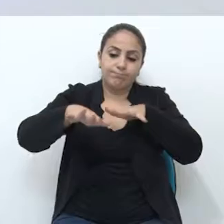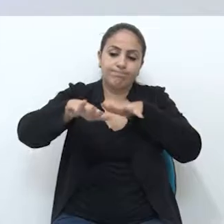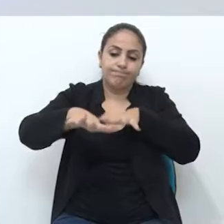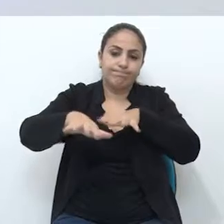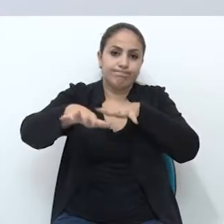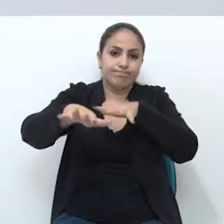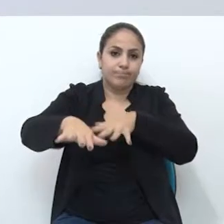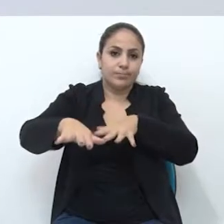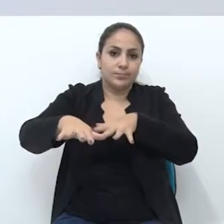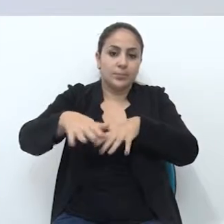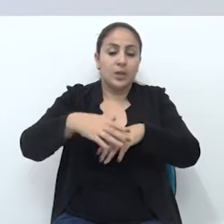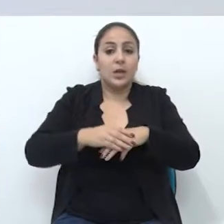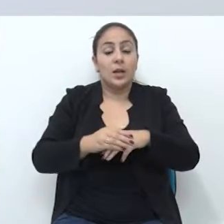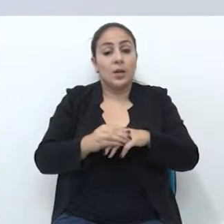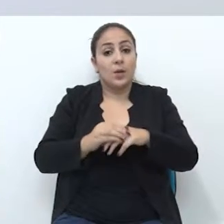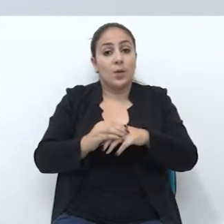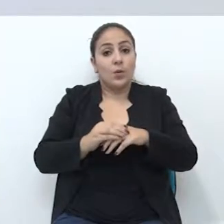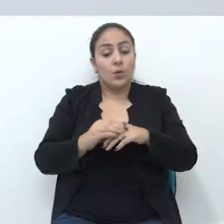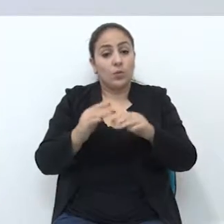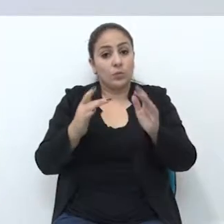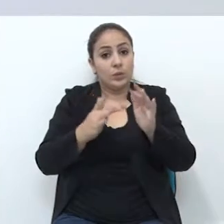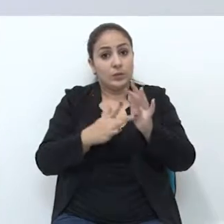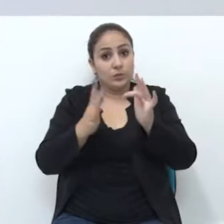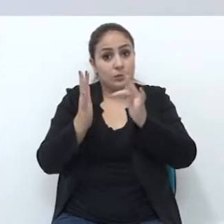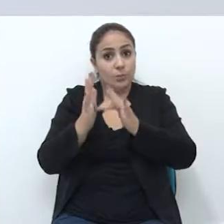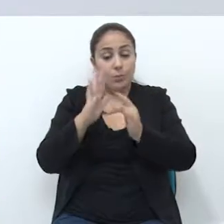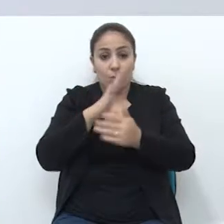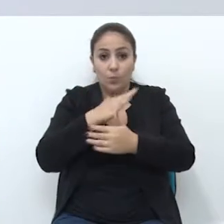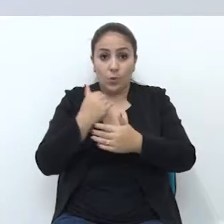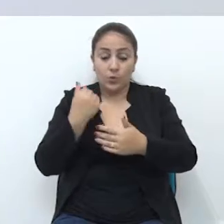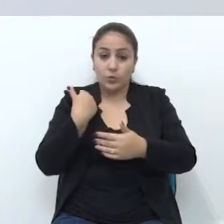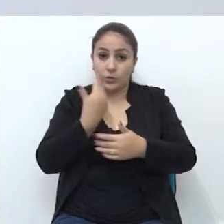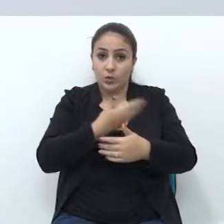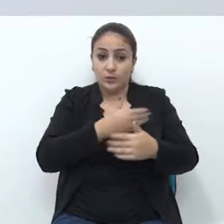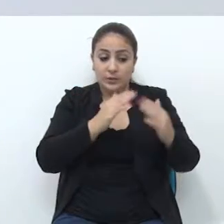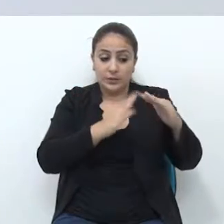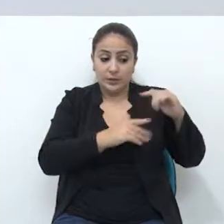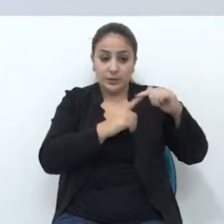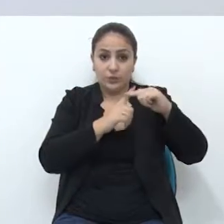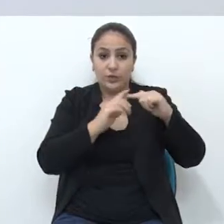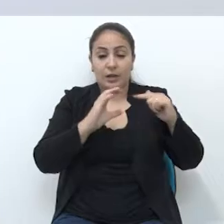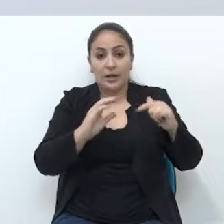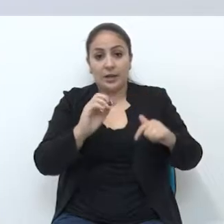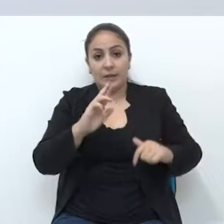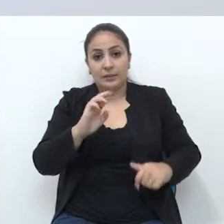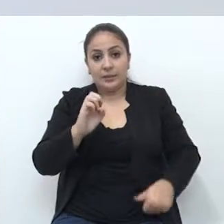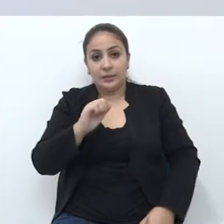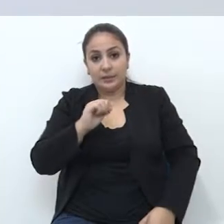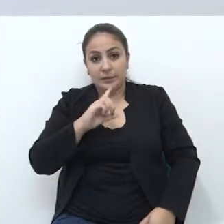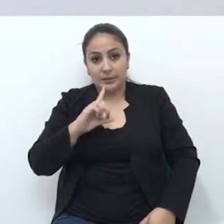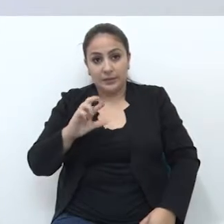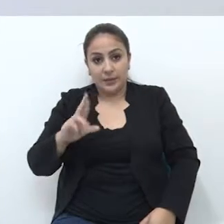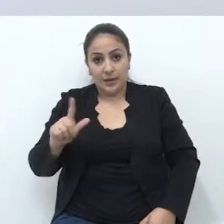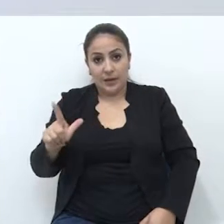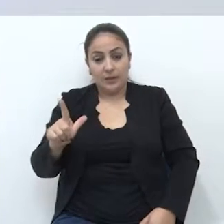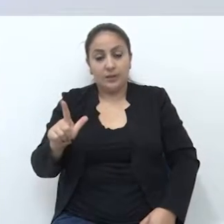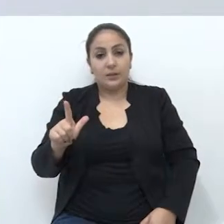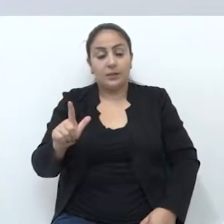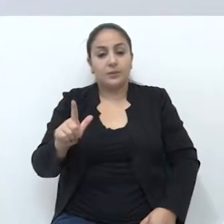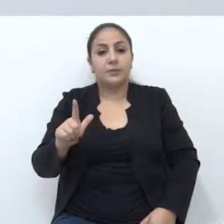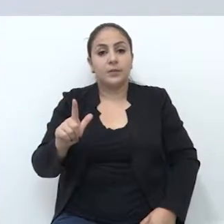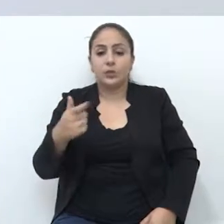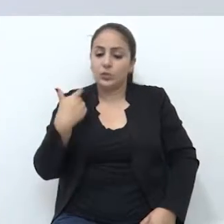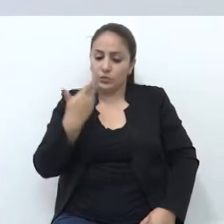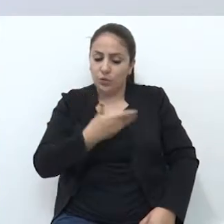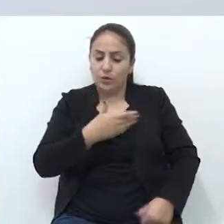com o Cristo morto. Ali, caso da Catedral Nossa Senhora Aparecida, nós vamos realizar